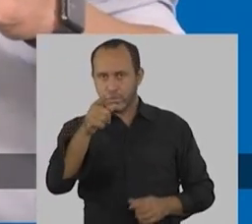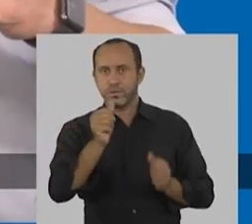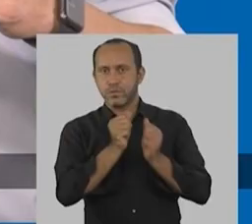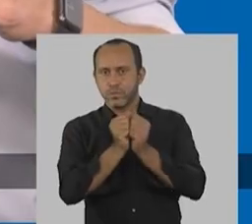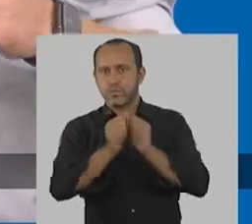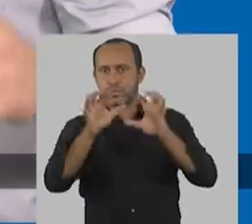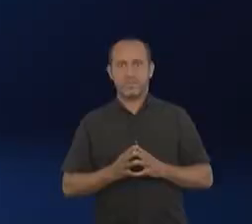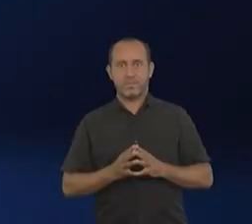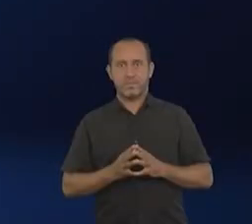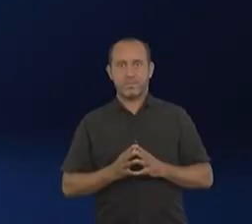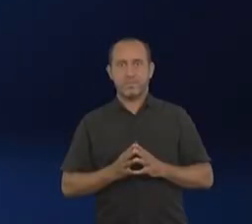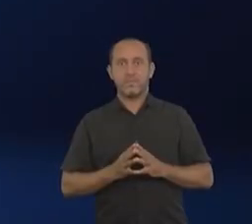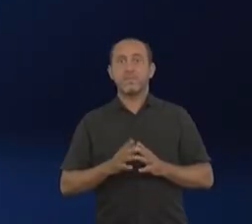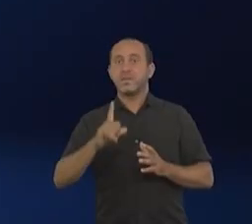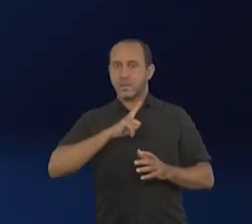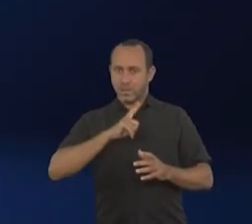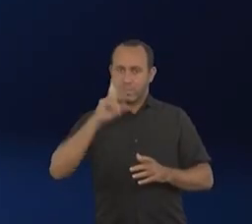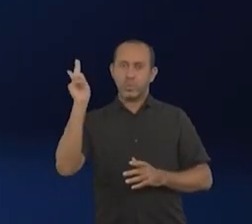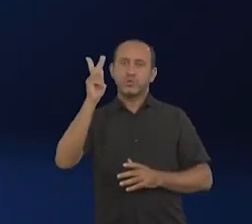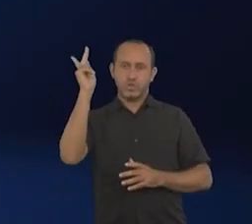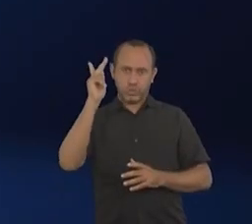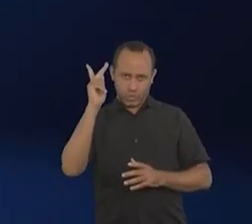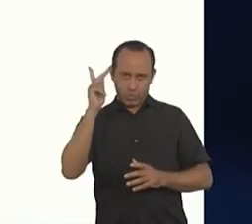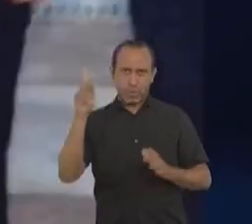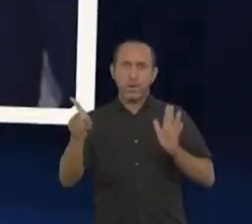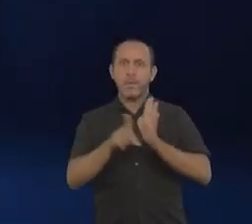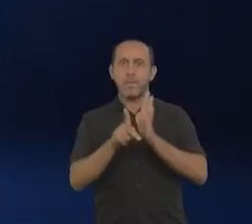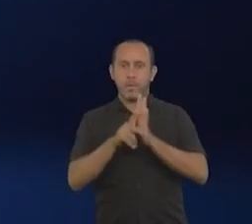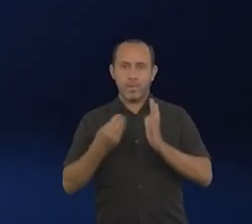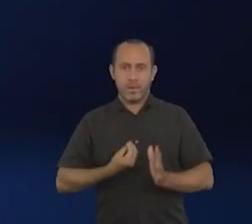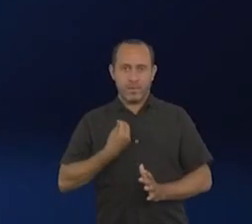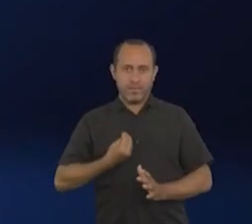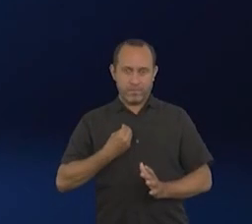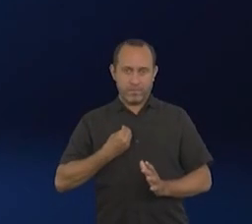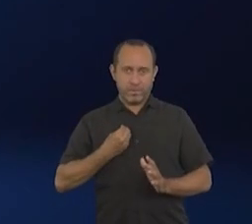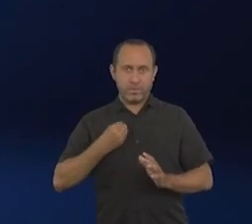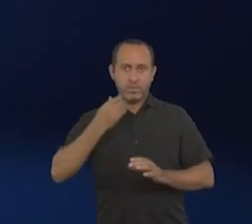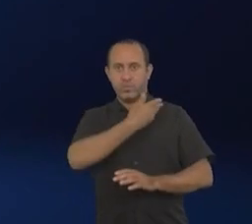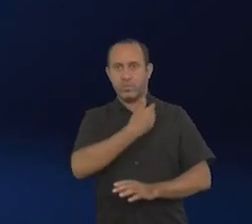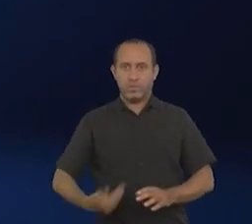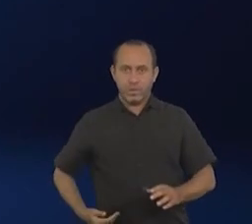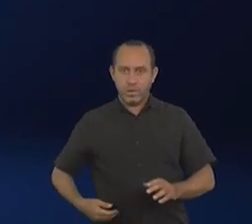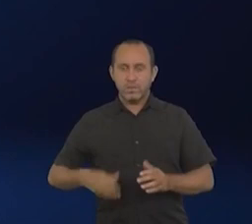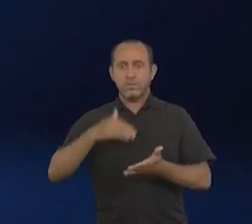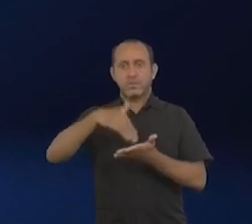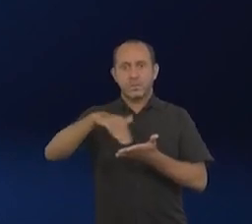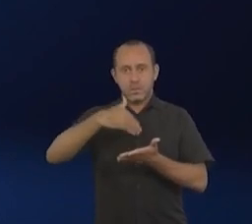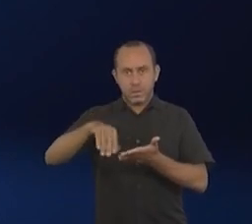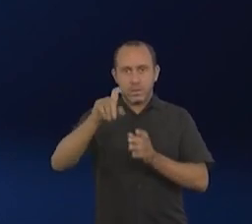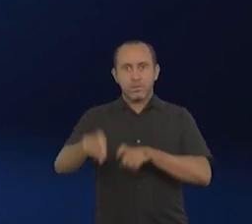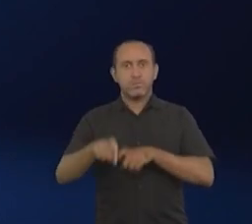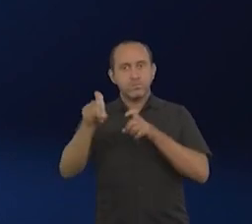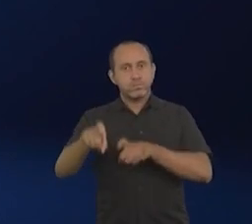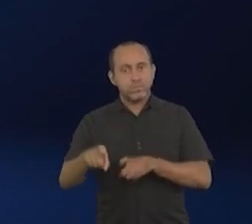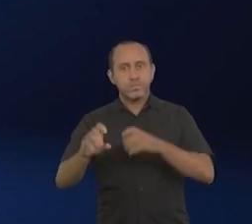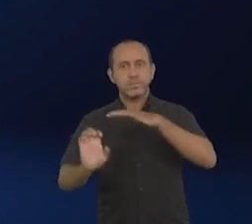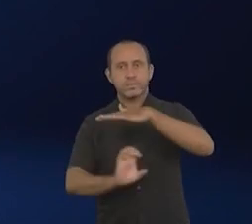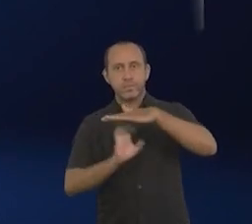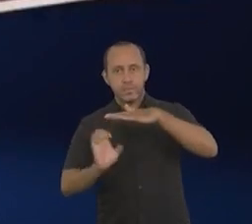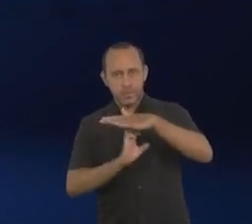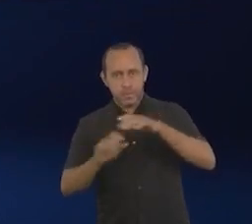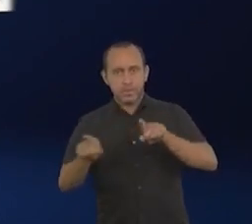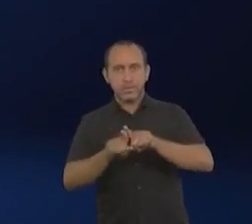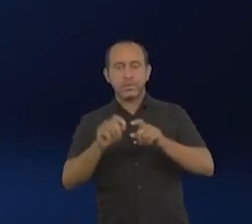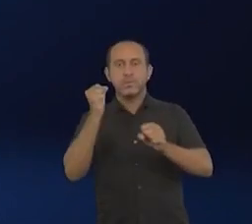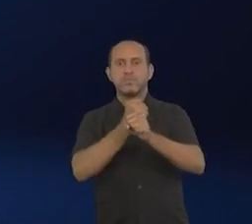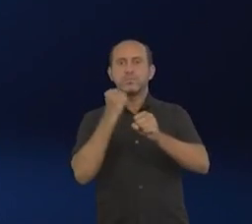pela liberdade e pelo agro. Tenho uma história dedicada à vida pública. Já fui secretário de Estado da Agricultura, presidente da Codise, secretário de